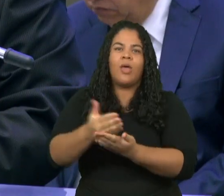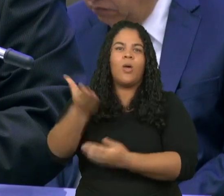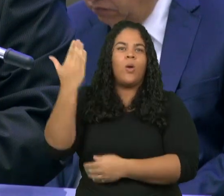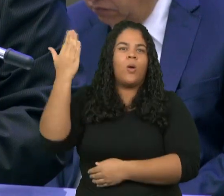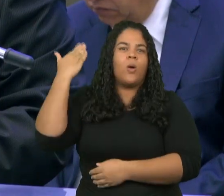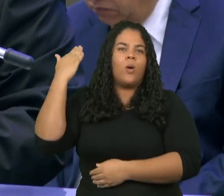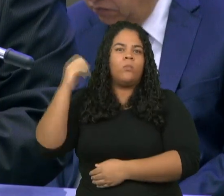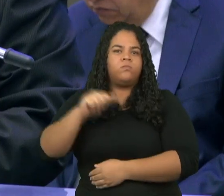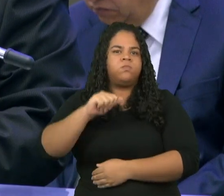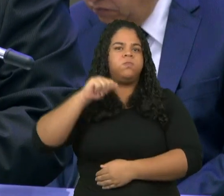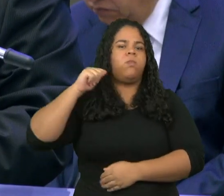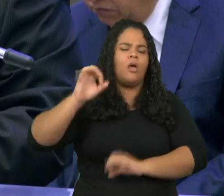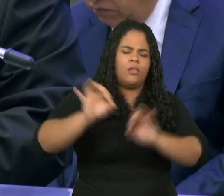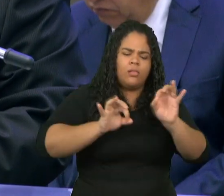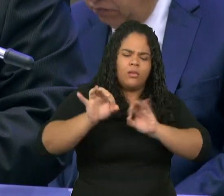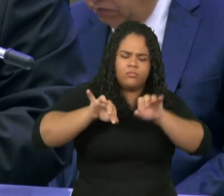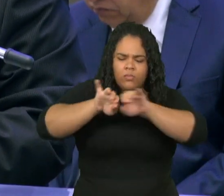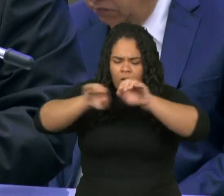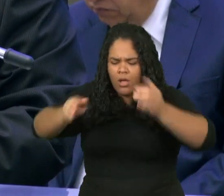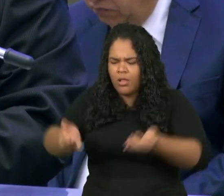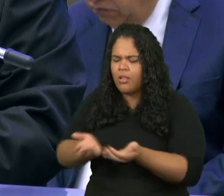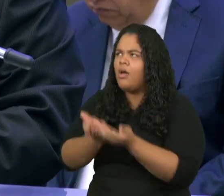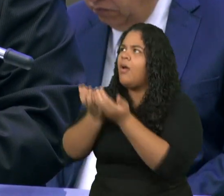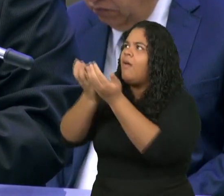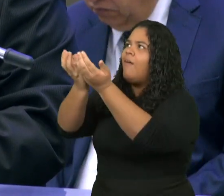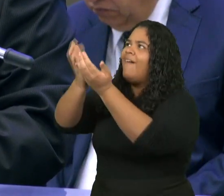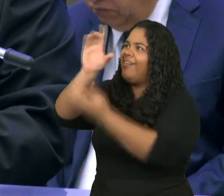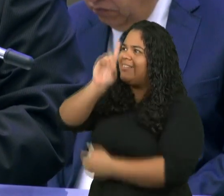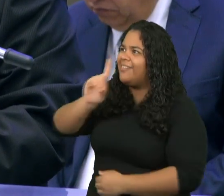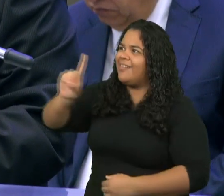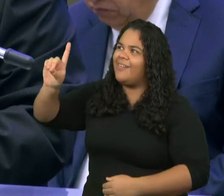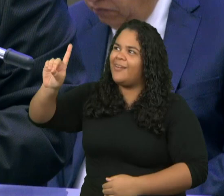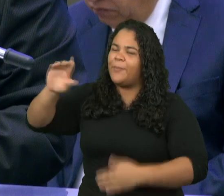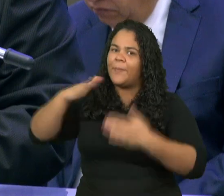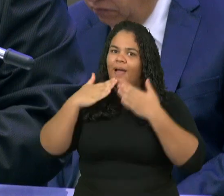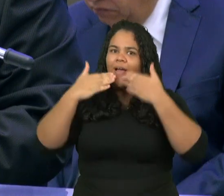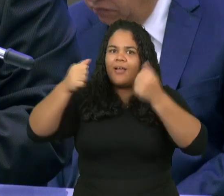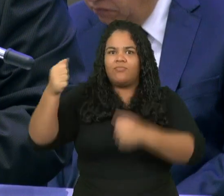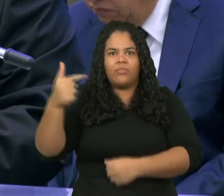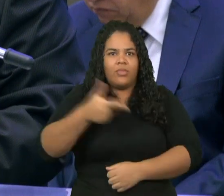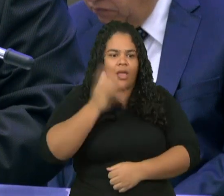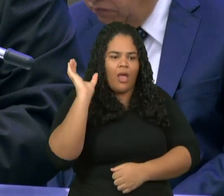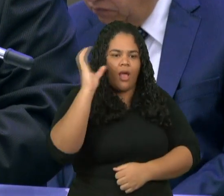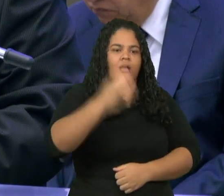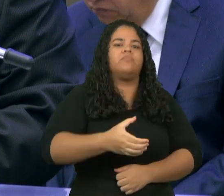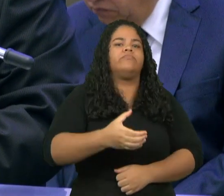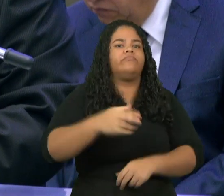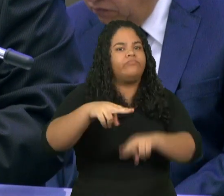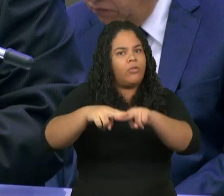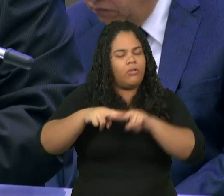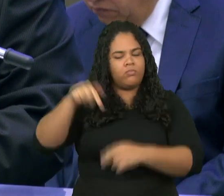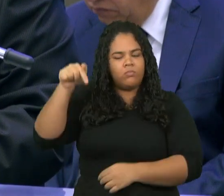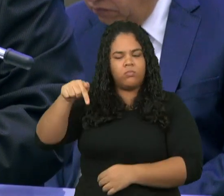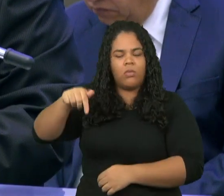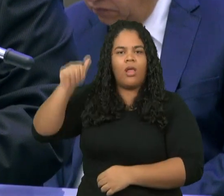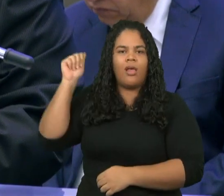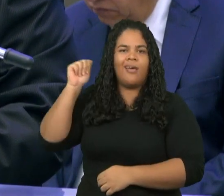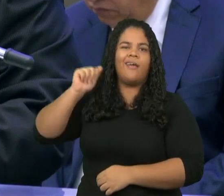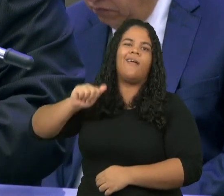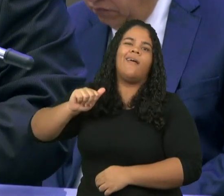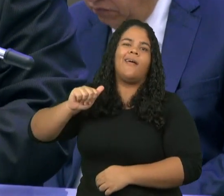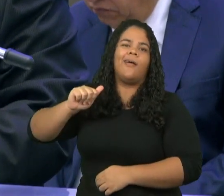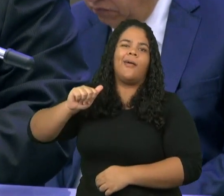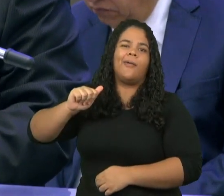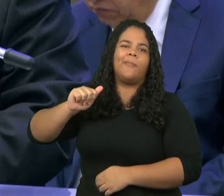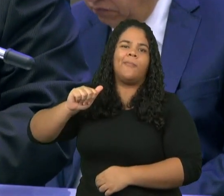maior sacrifício do que Caim, pelo qual alcançou testemunho de que era justo,